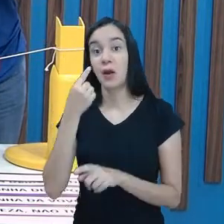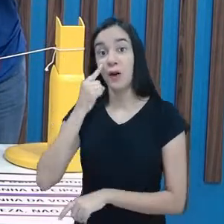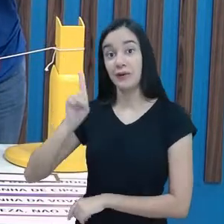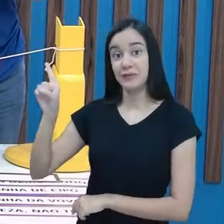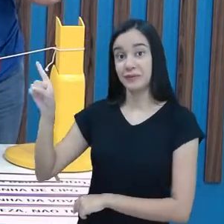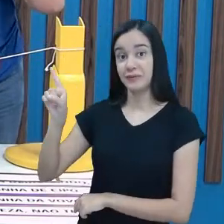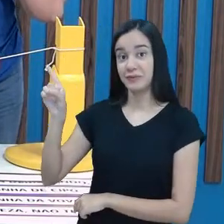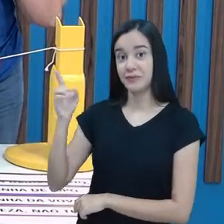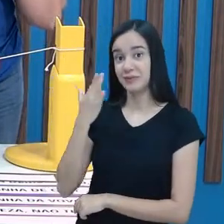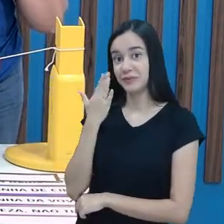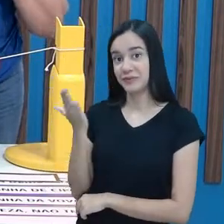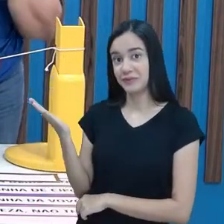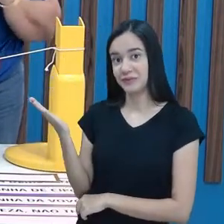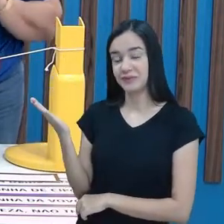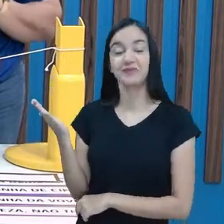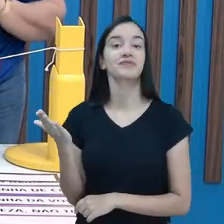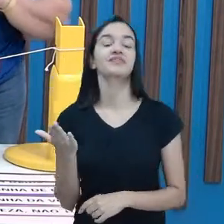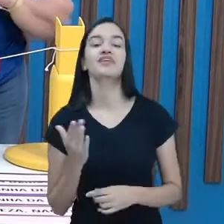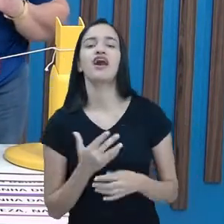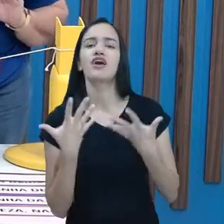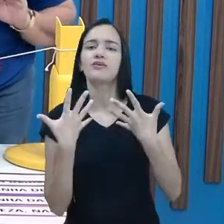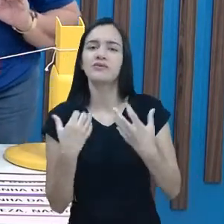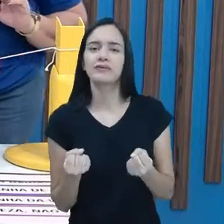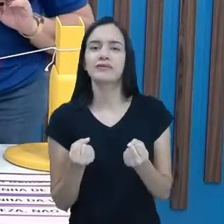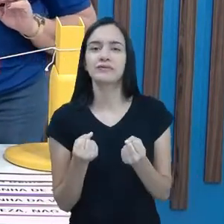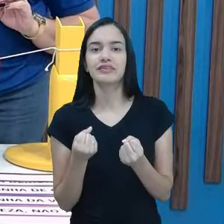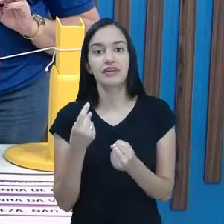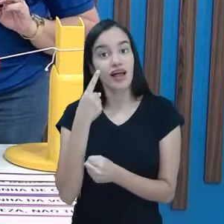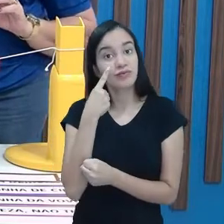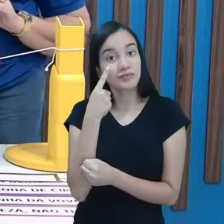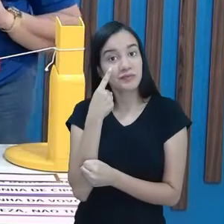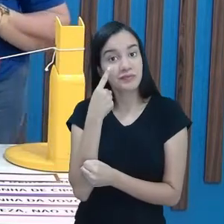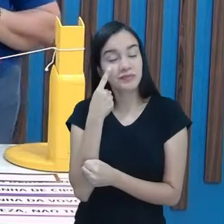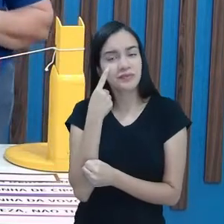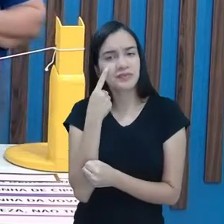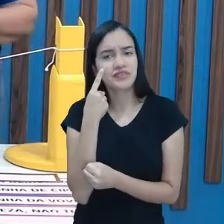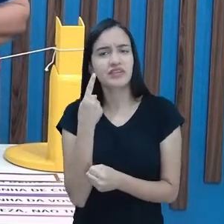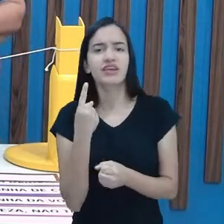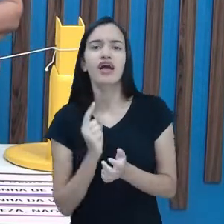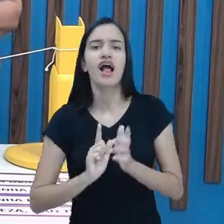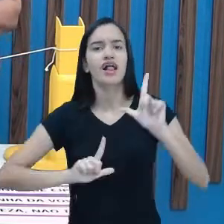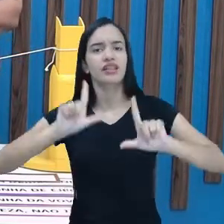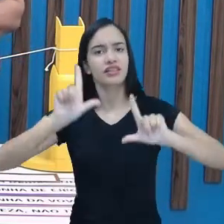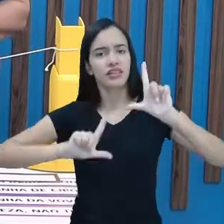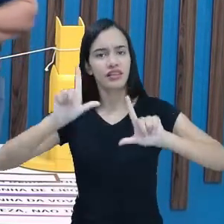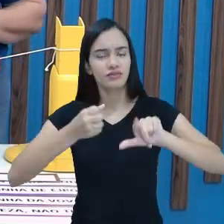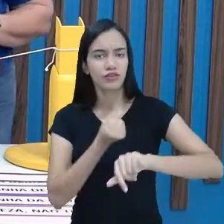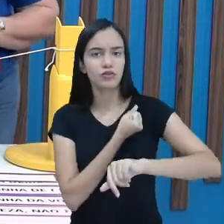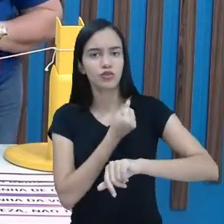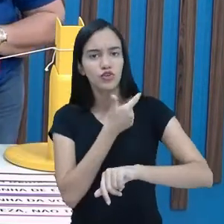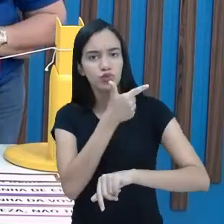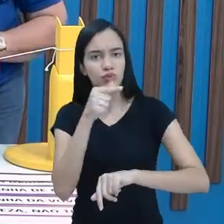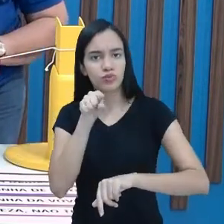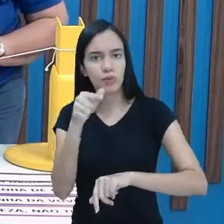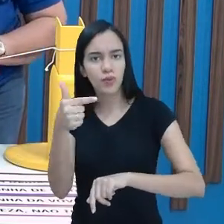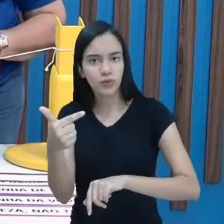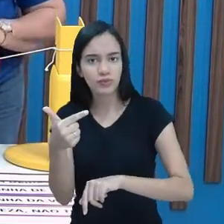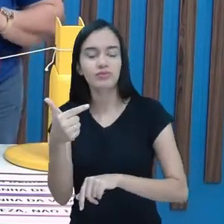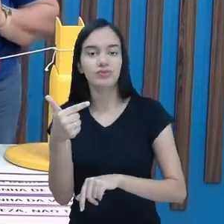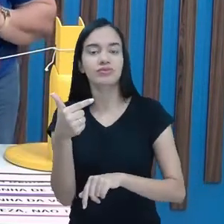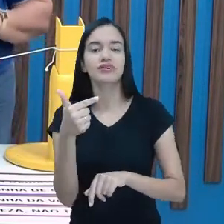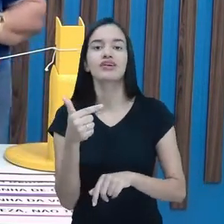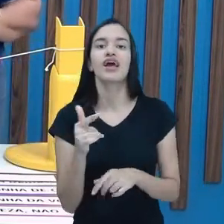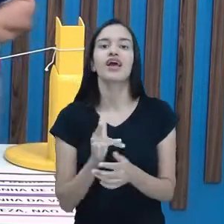Diana é... Então, vamos lá! Fiquem atentos à TV Nova Nordeste, canal 22.2